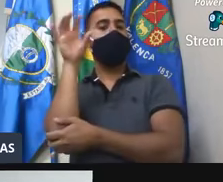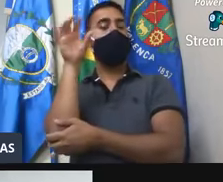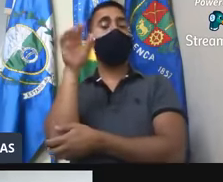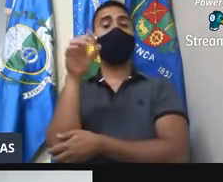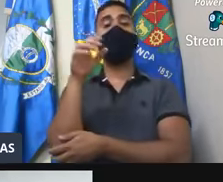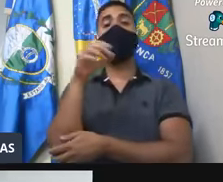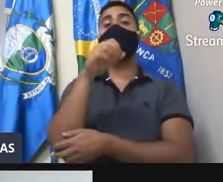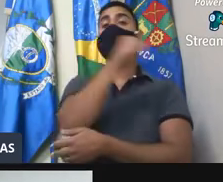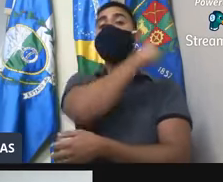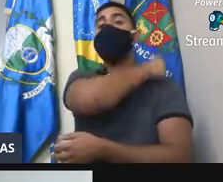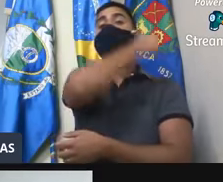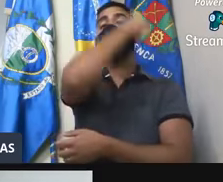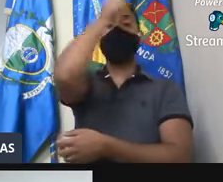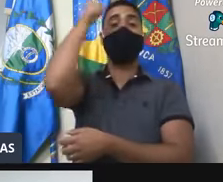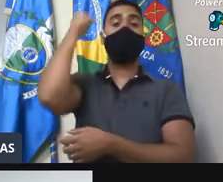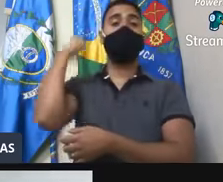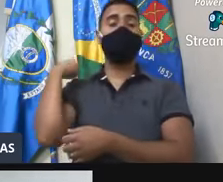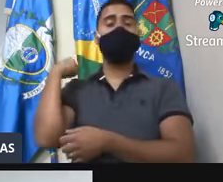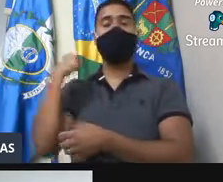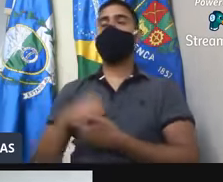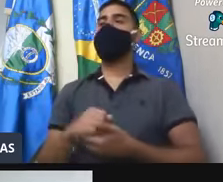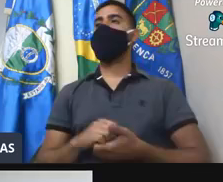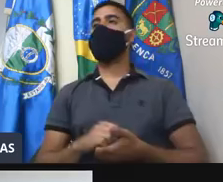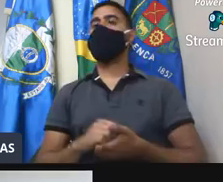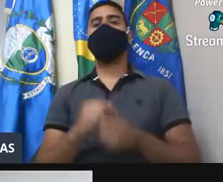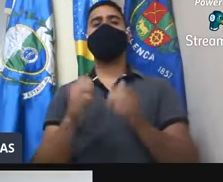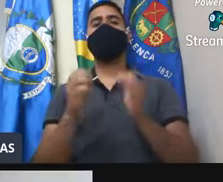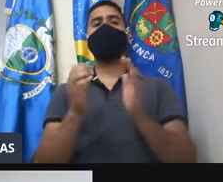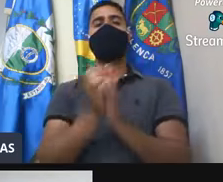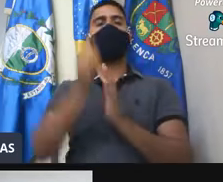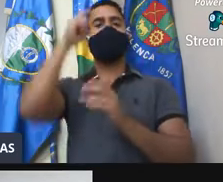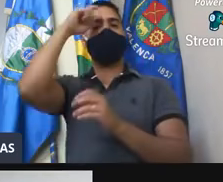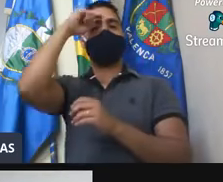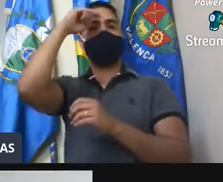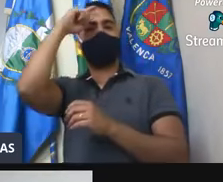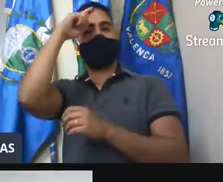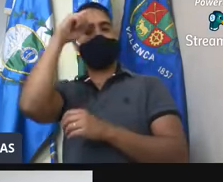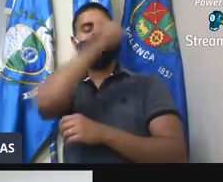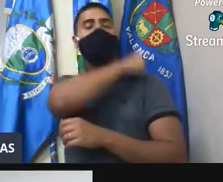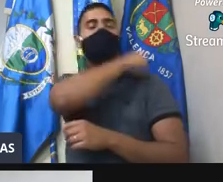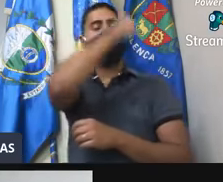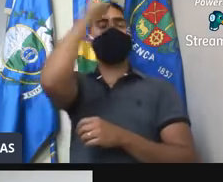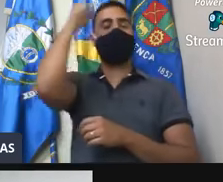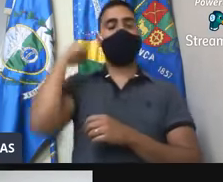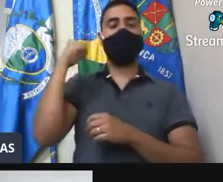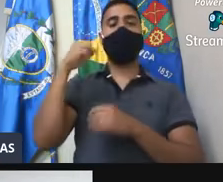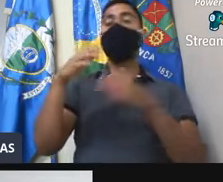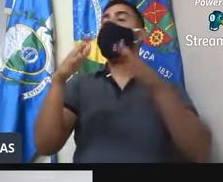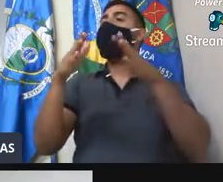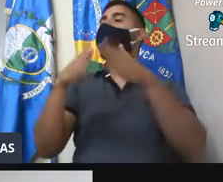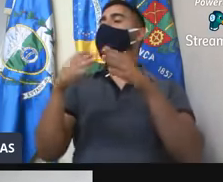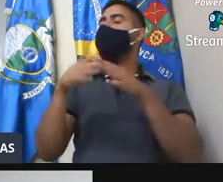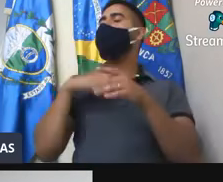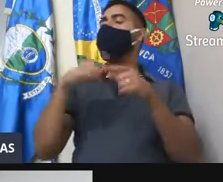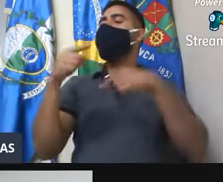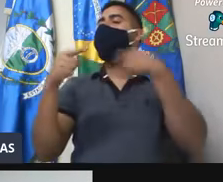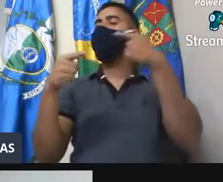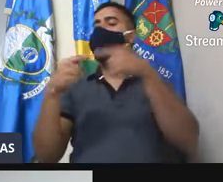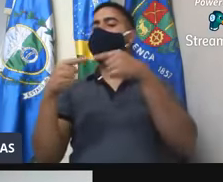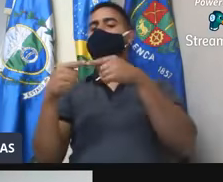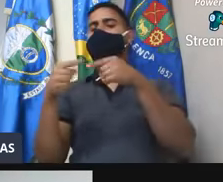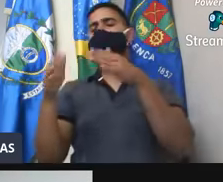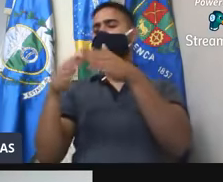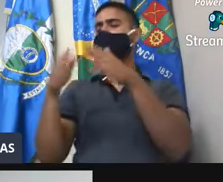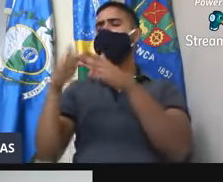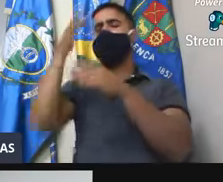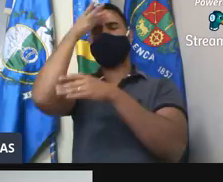distrito de Santa Isabel, através da Associação Hospital de Santa Isabel. O requerente tem finalidade atender as reivindicações